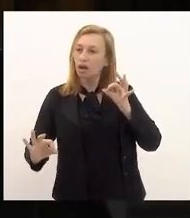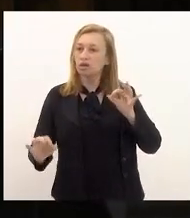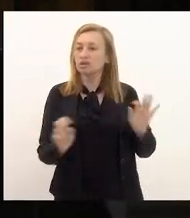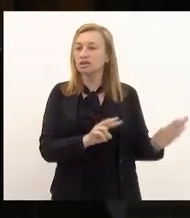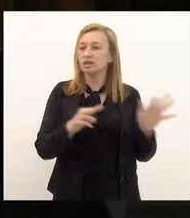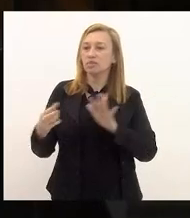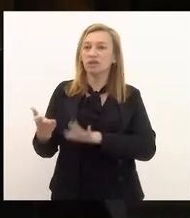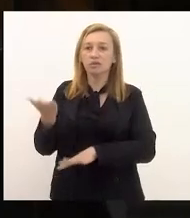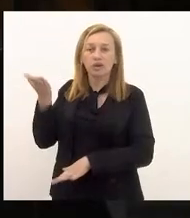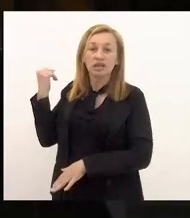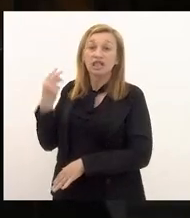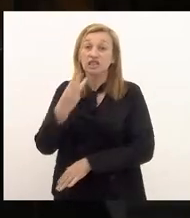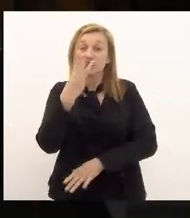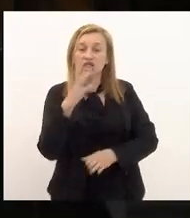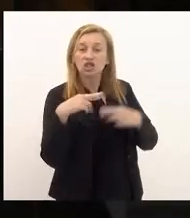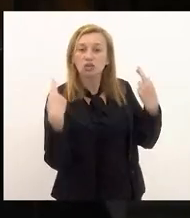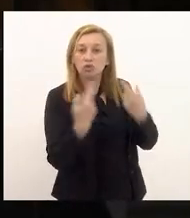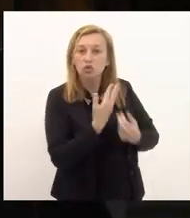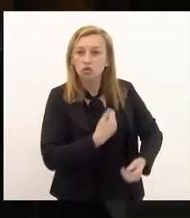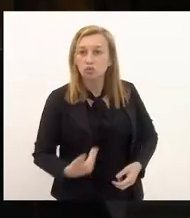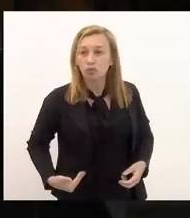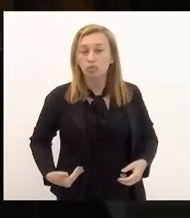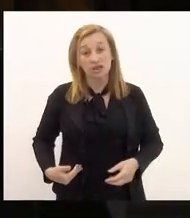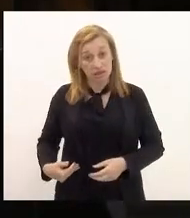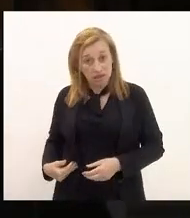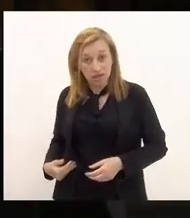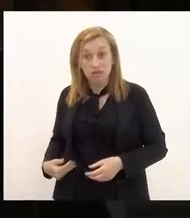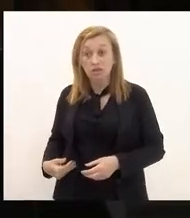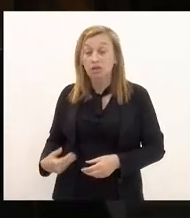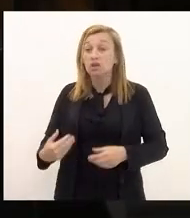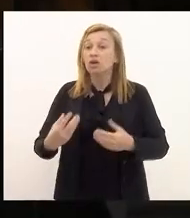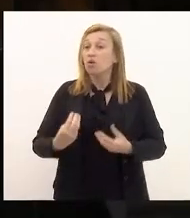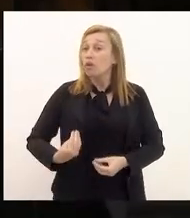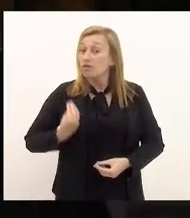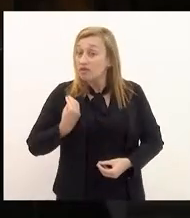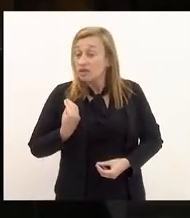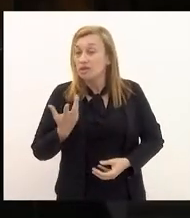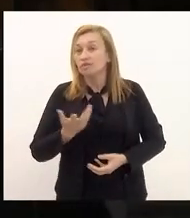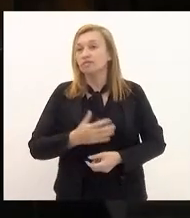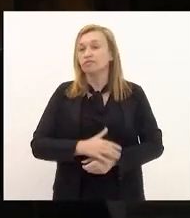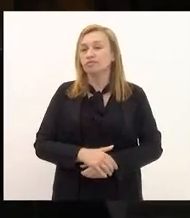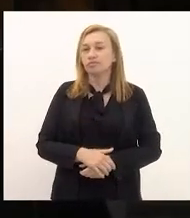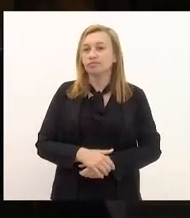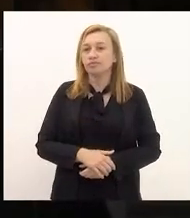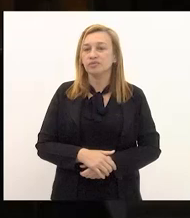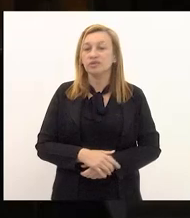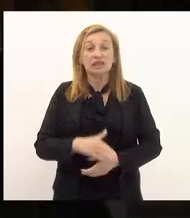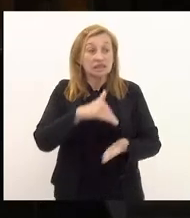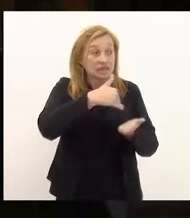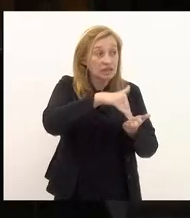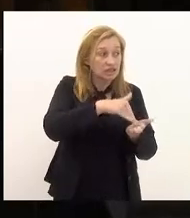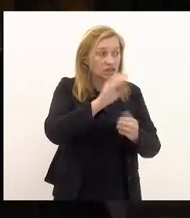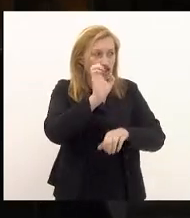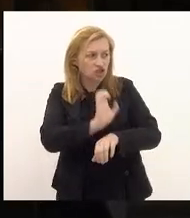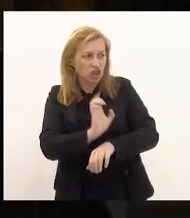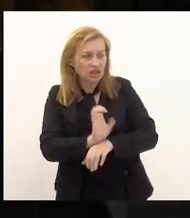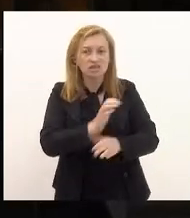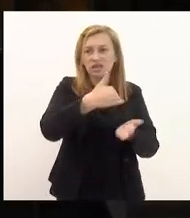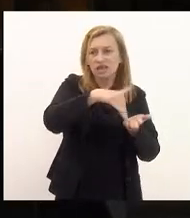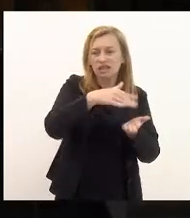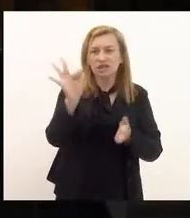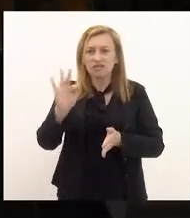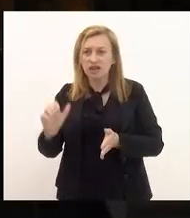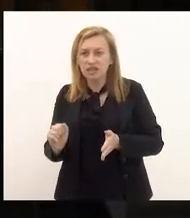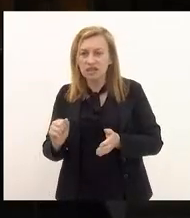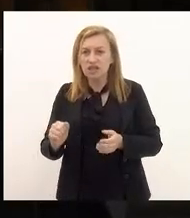realização de três audiências públicas contando com a presença dos secretários de estado secretário de fazenda do